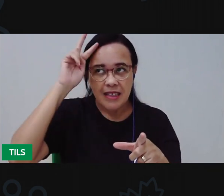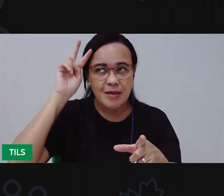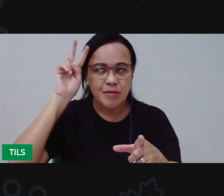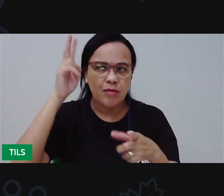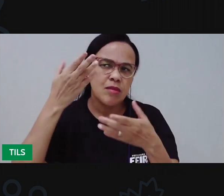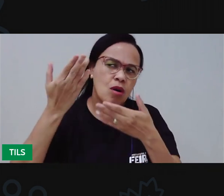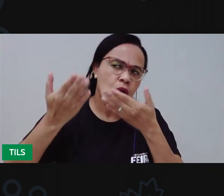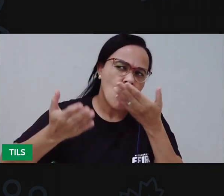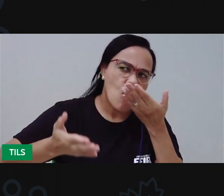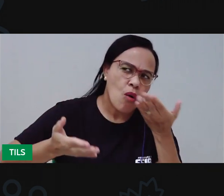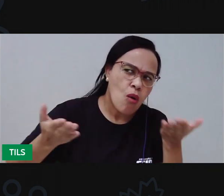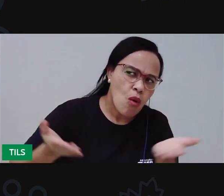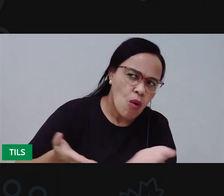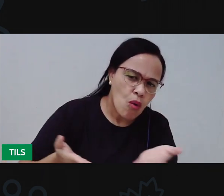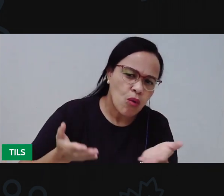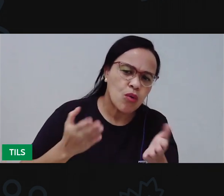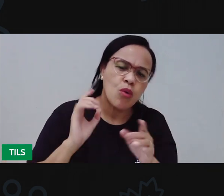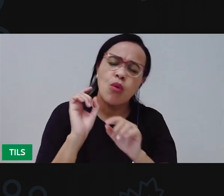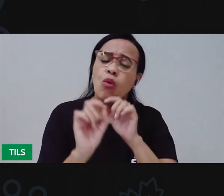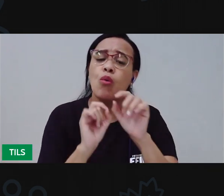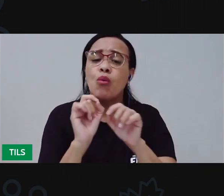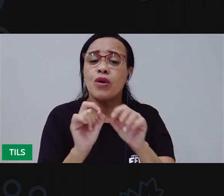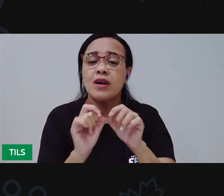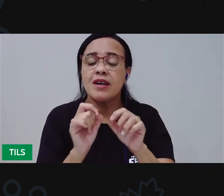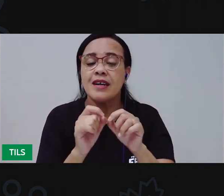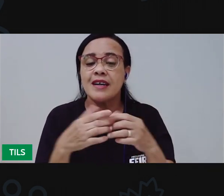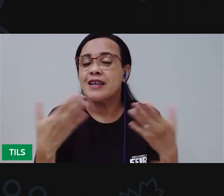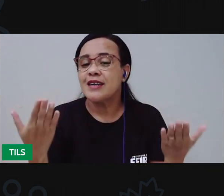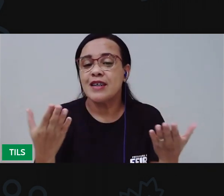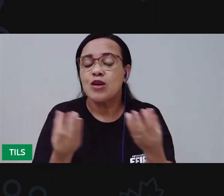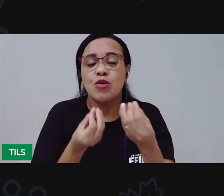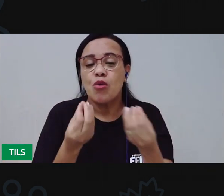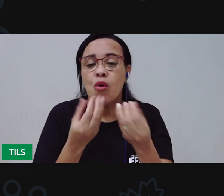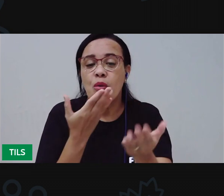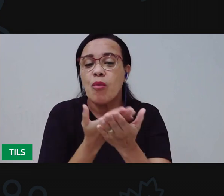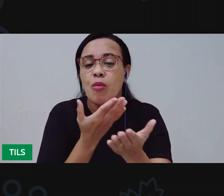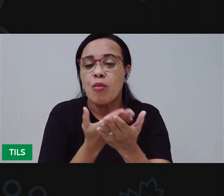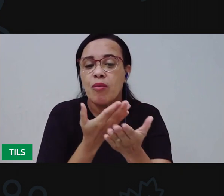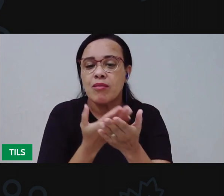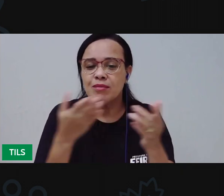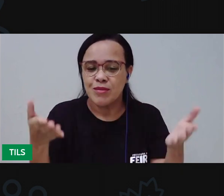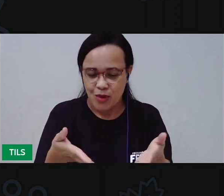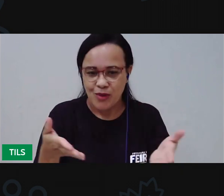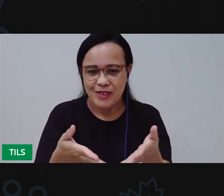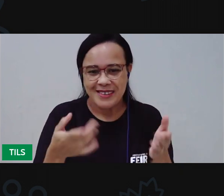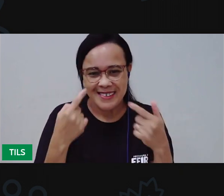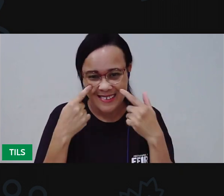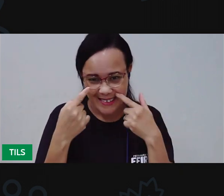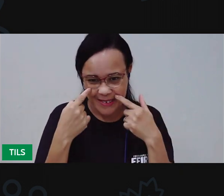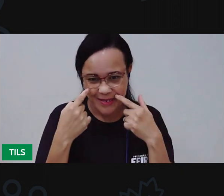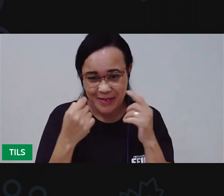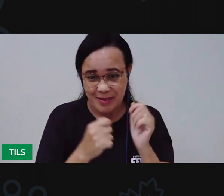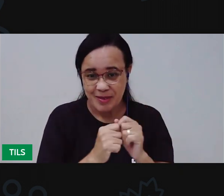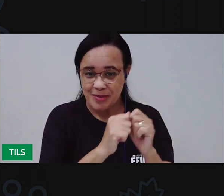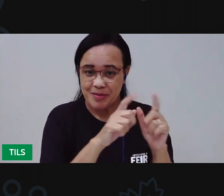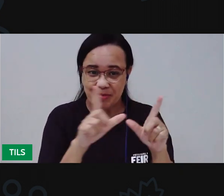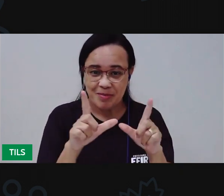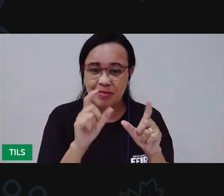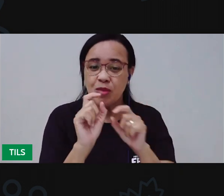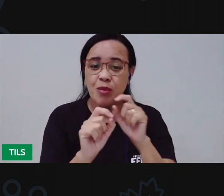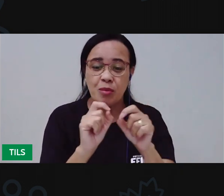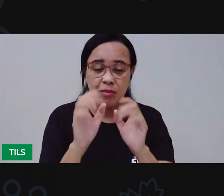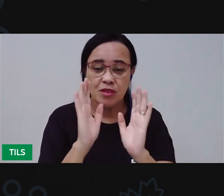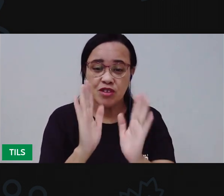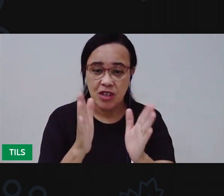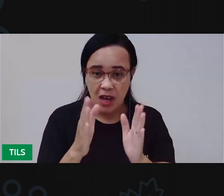o que foi que a gente viu que trabalhamos nessa aula de hoje. Então, nessa aula de